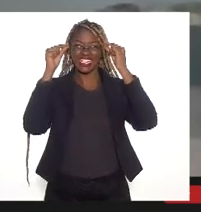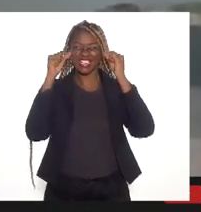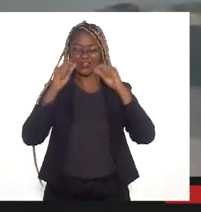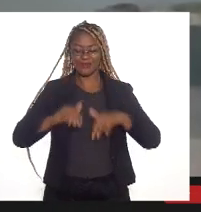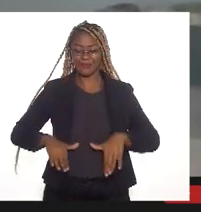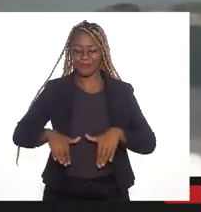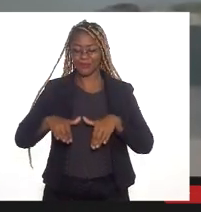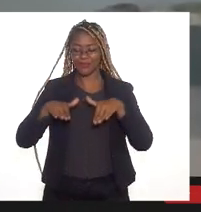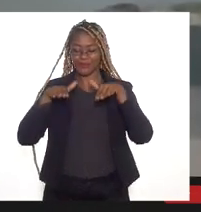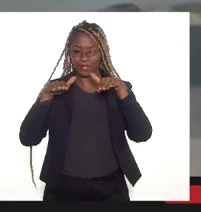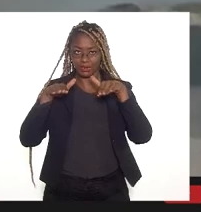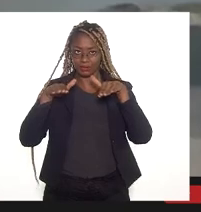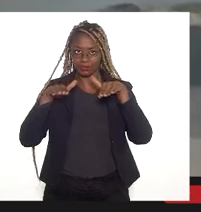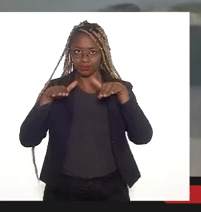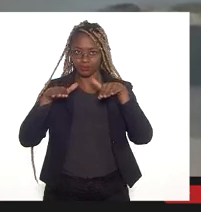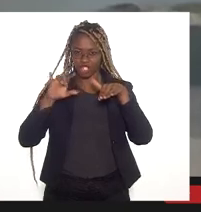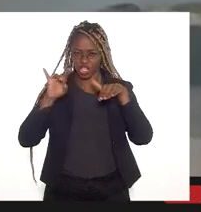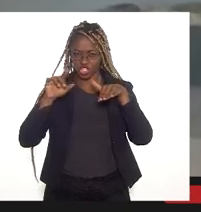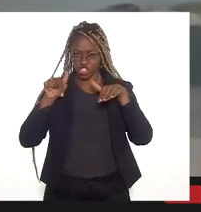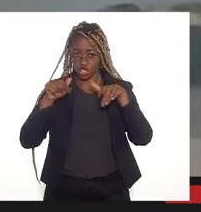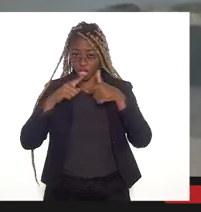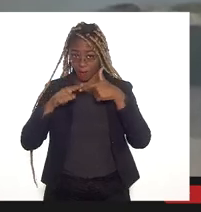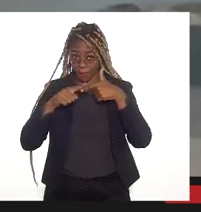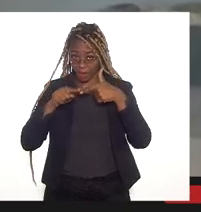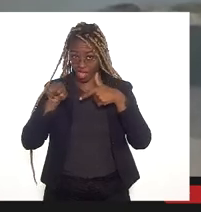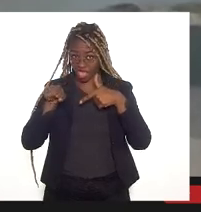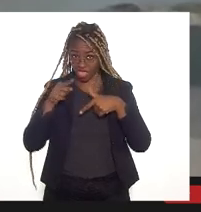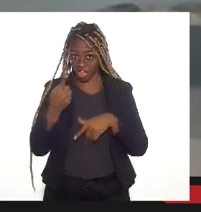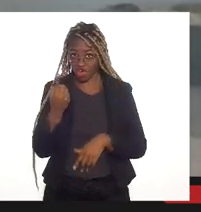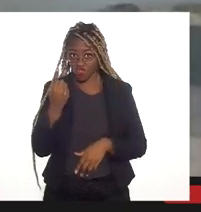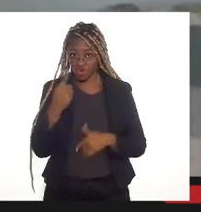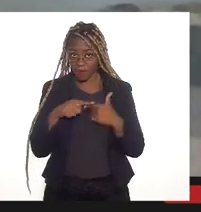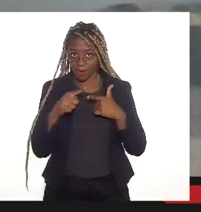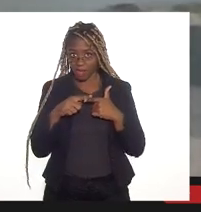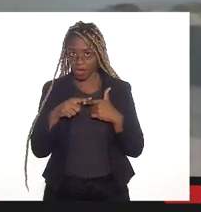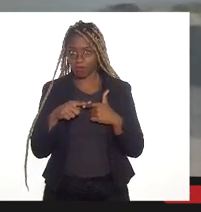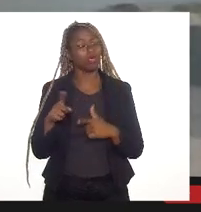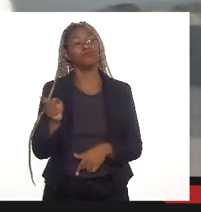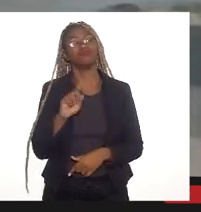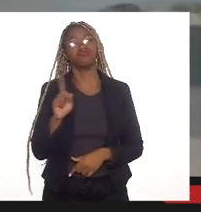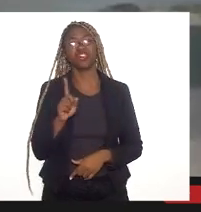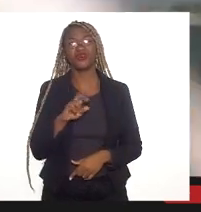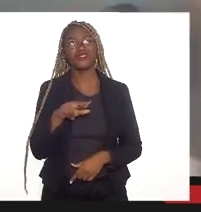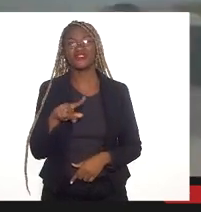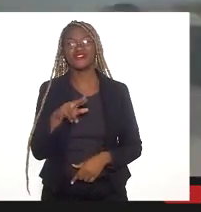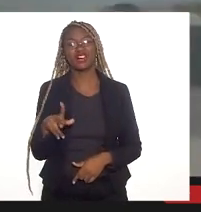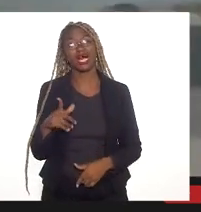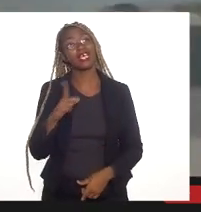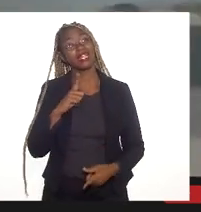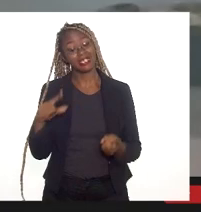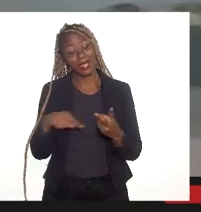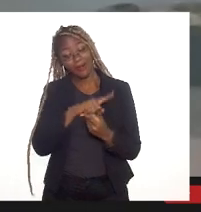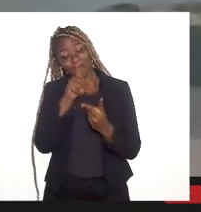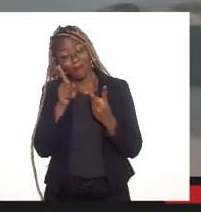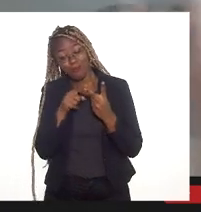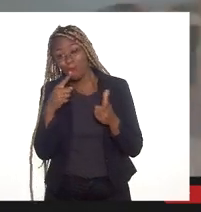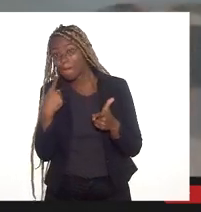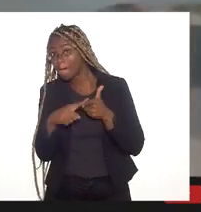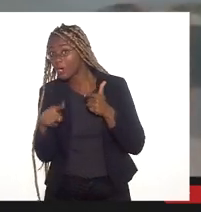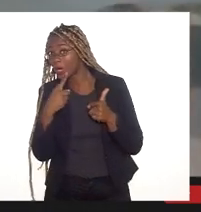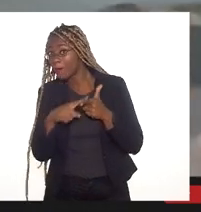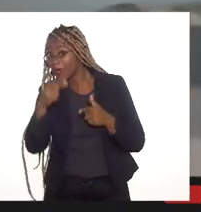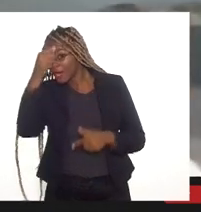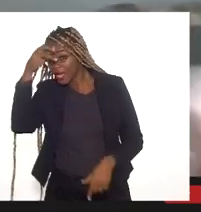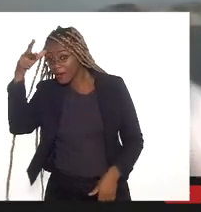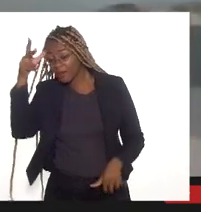Mas não é só esse problema que vai acontecer, não é só o aumento da impermeabilização, existe um outro problema que a